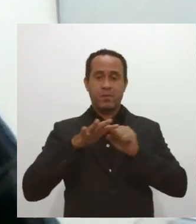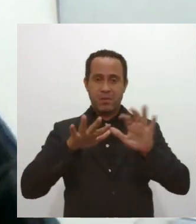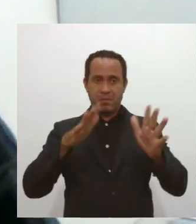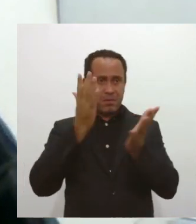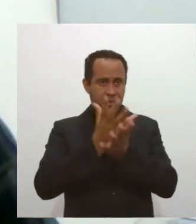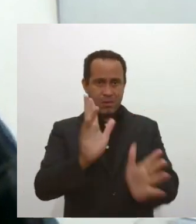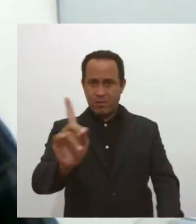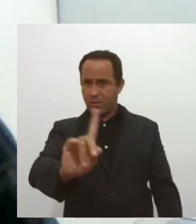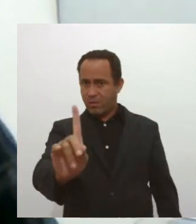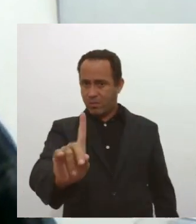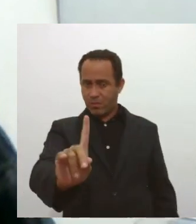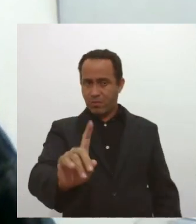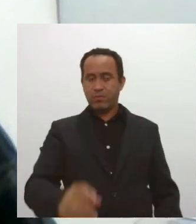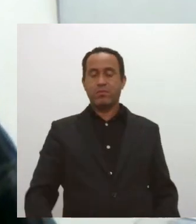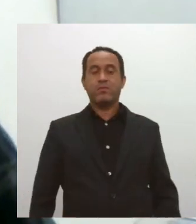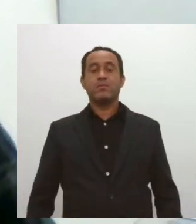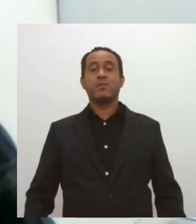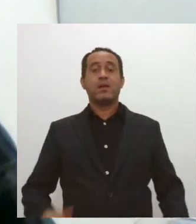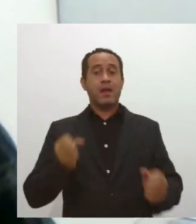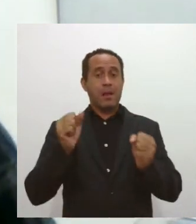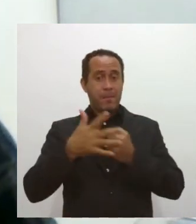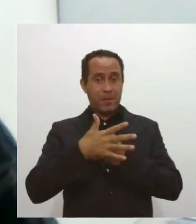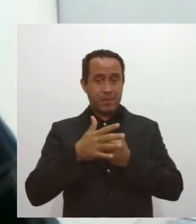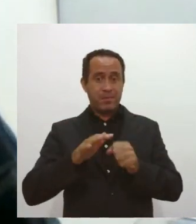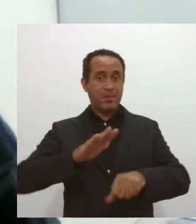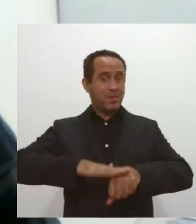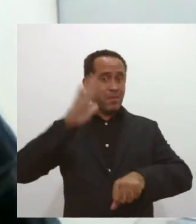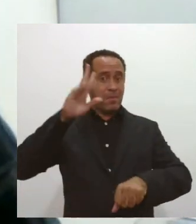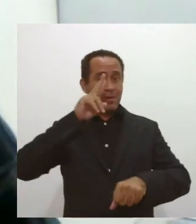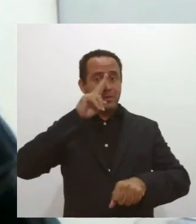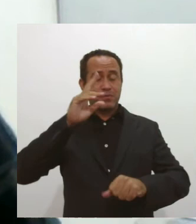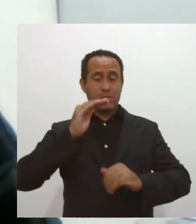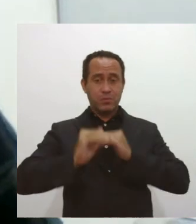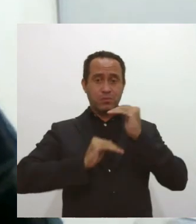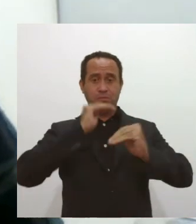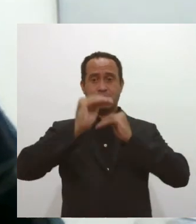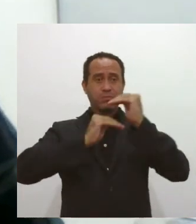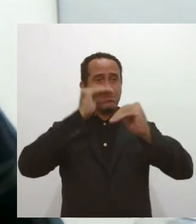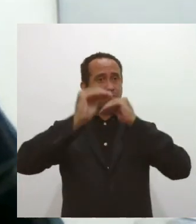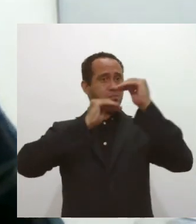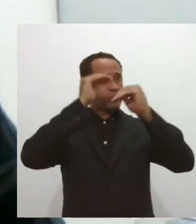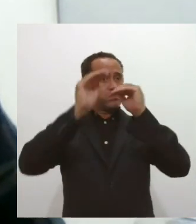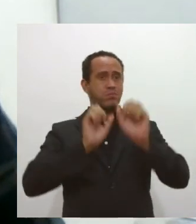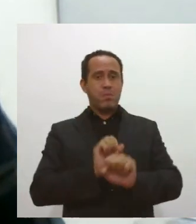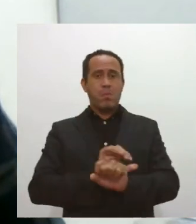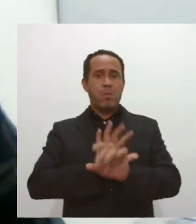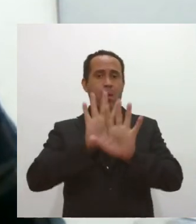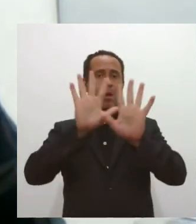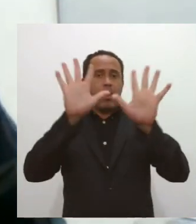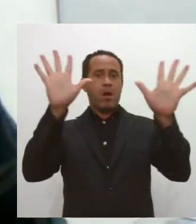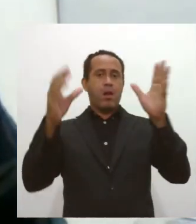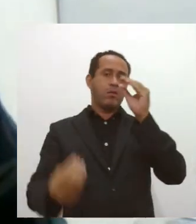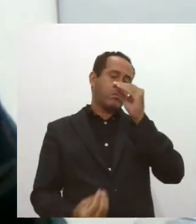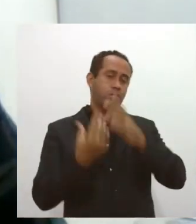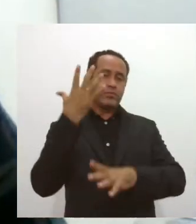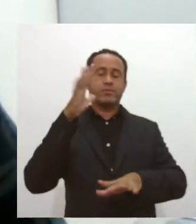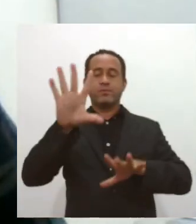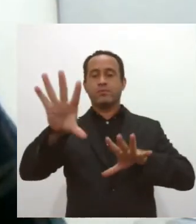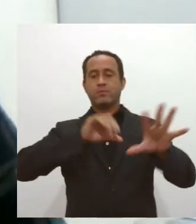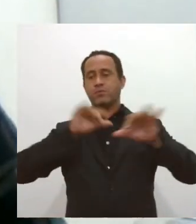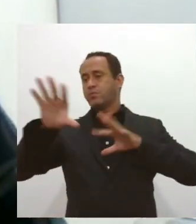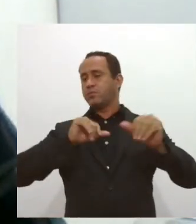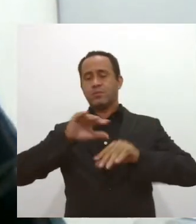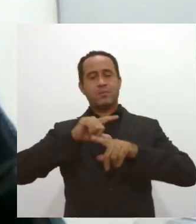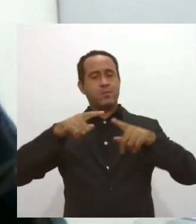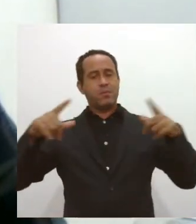Muito pelo contrário, a pandemia está cada vez mais contaminando o maior número de